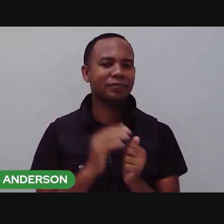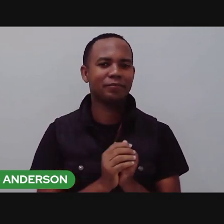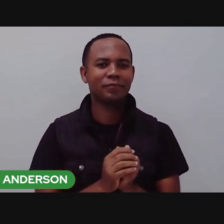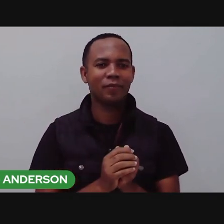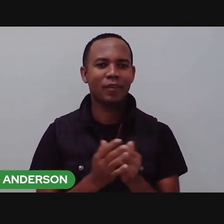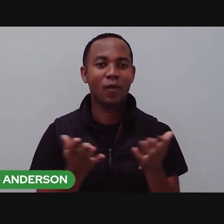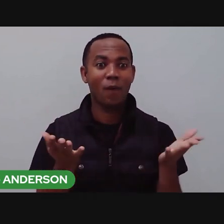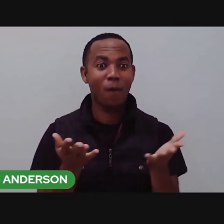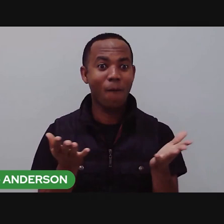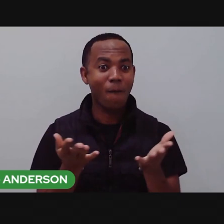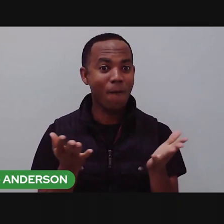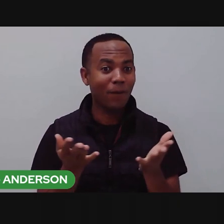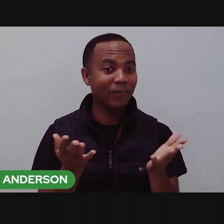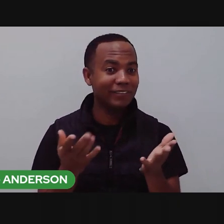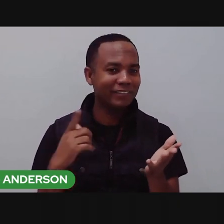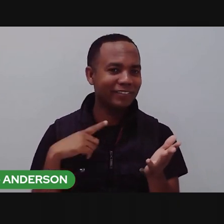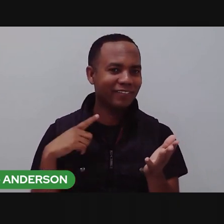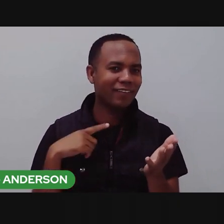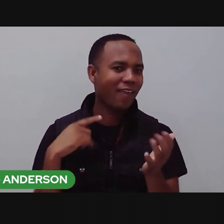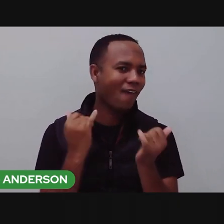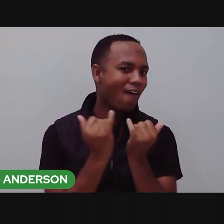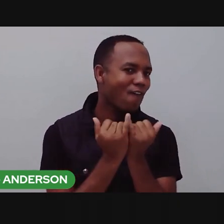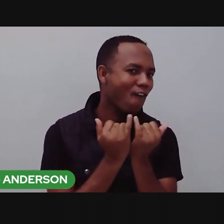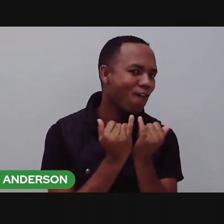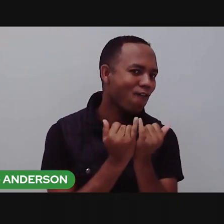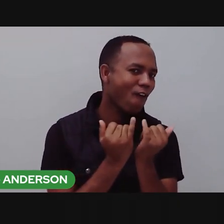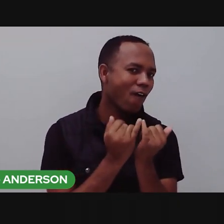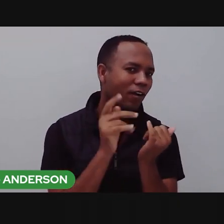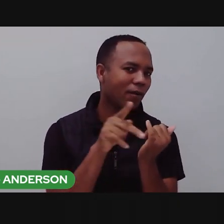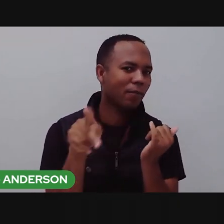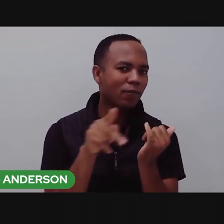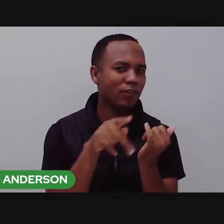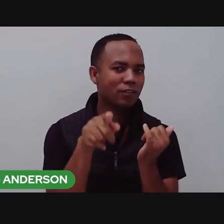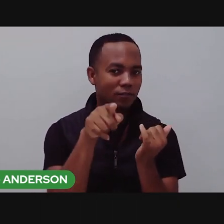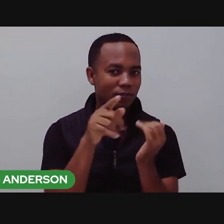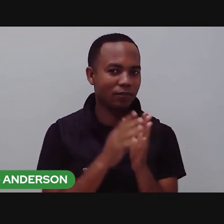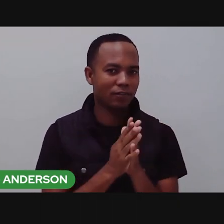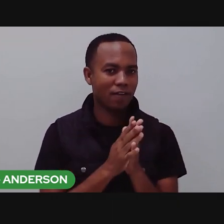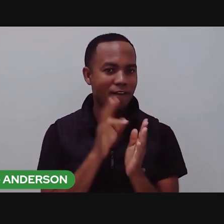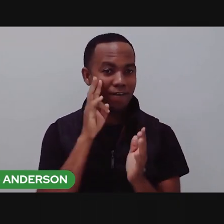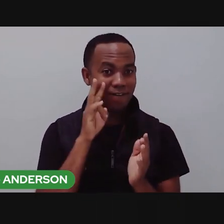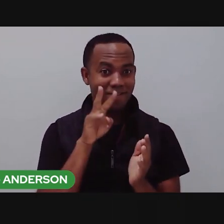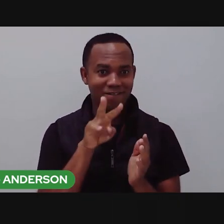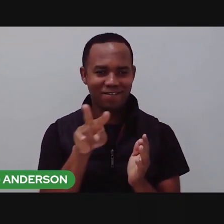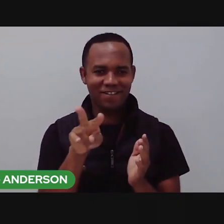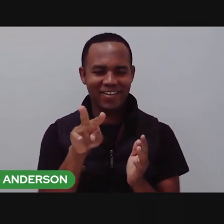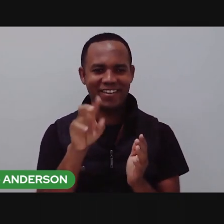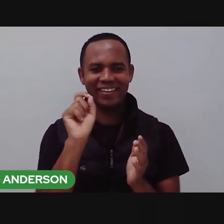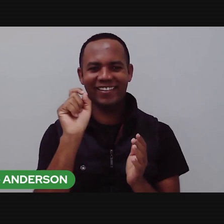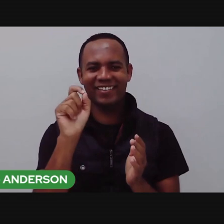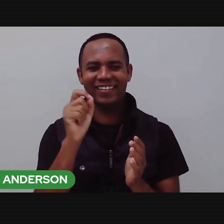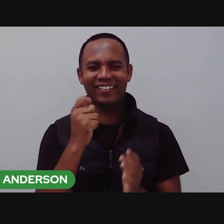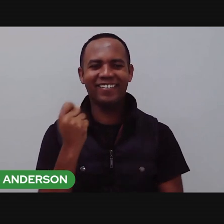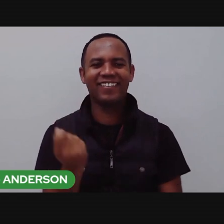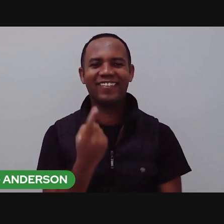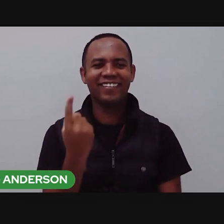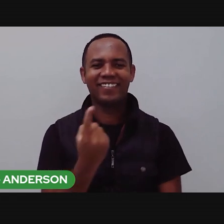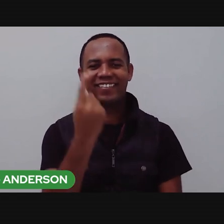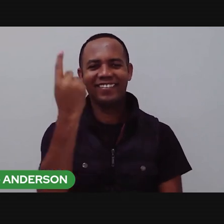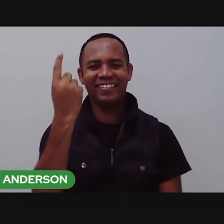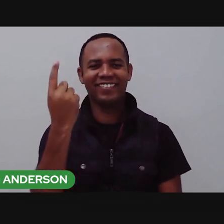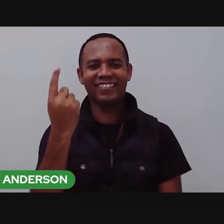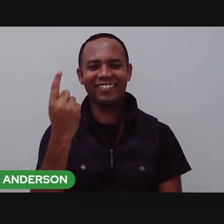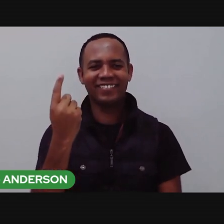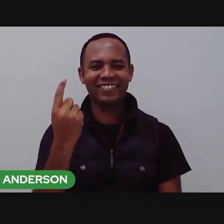uma fofoca pra vocês. Olha bem pro visual de Anderson, Como